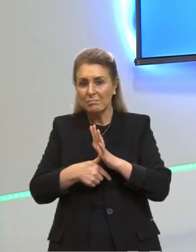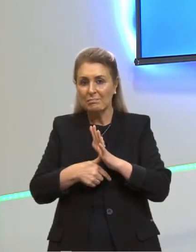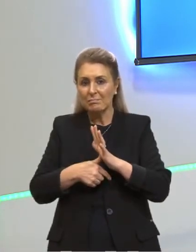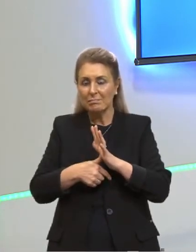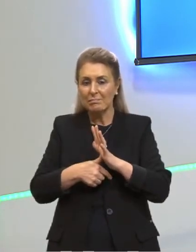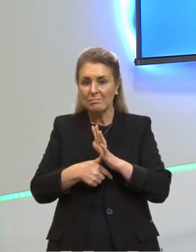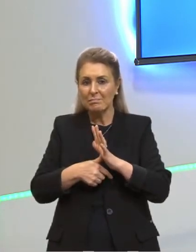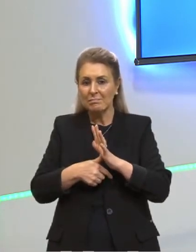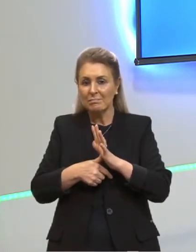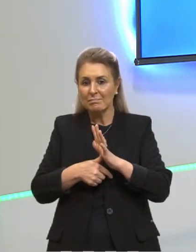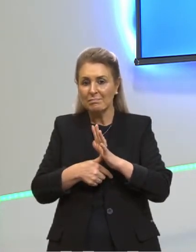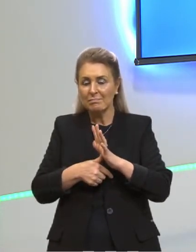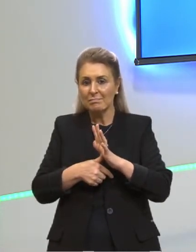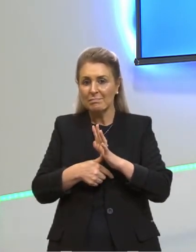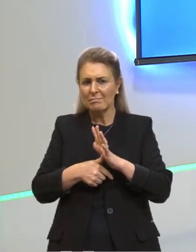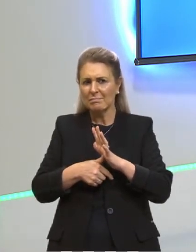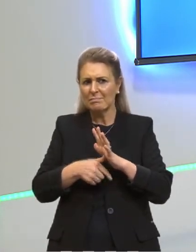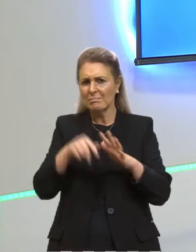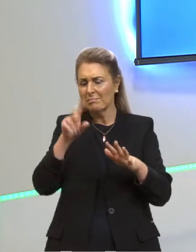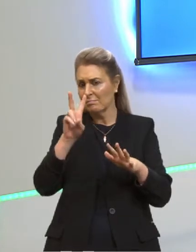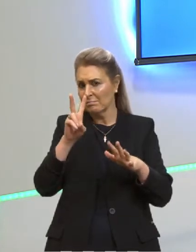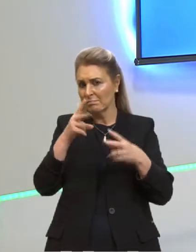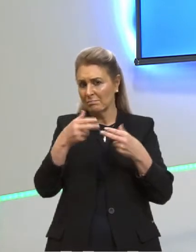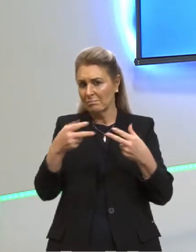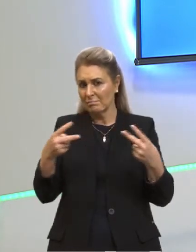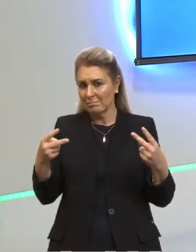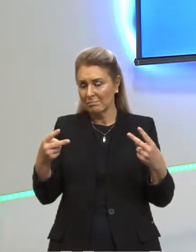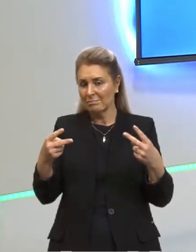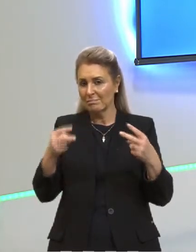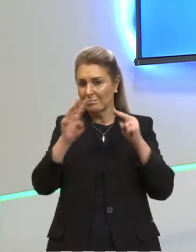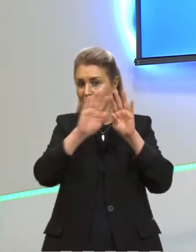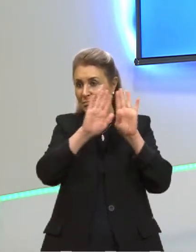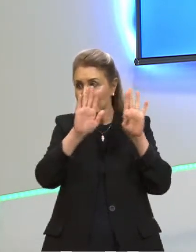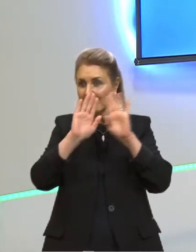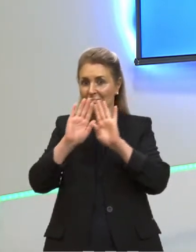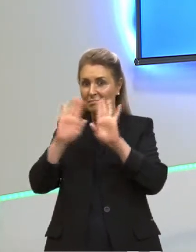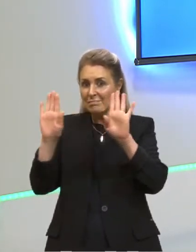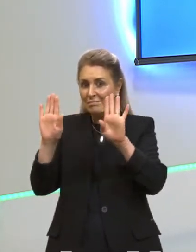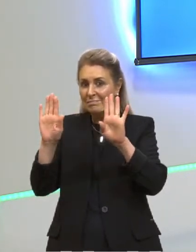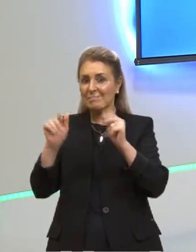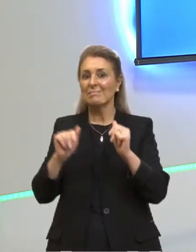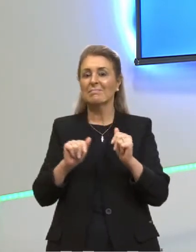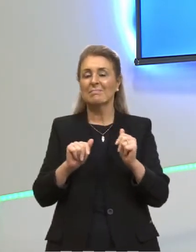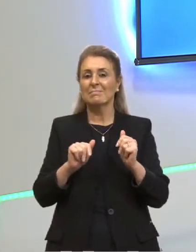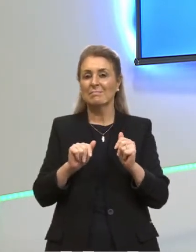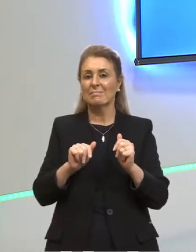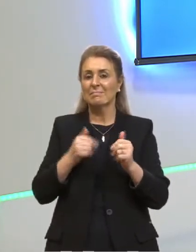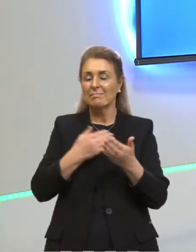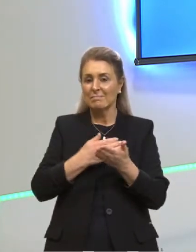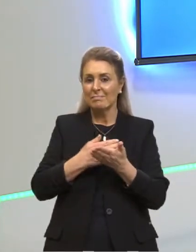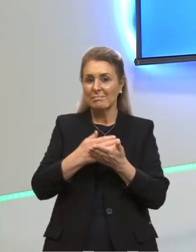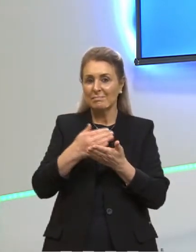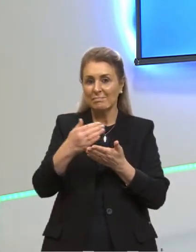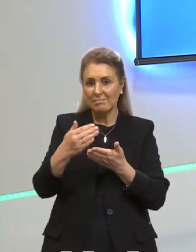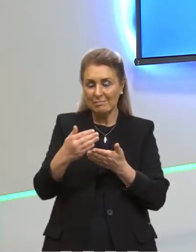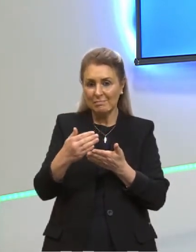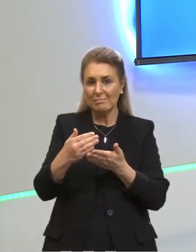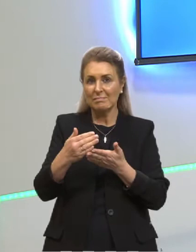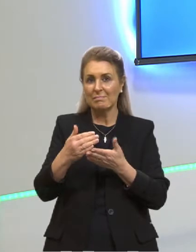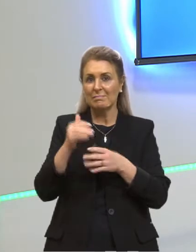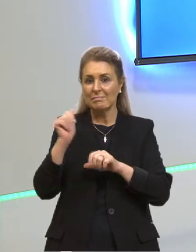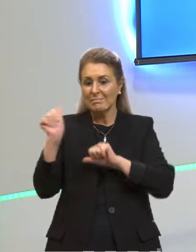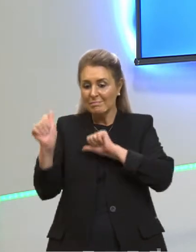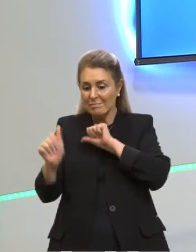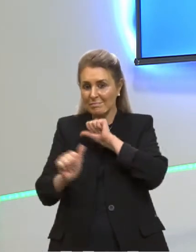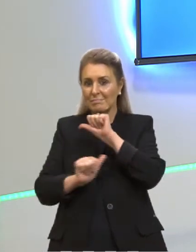exceto duas situações, duas nuvenzinhas, e essas nuvenzinhas começaram a gerar